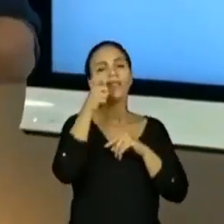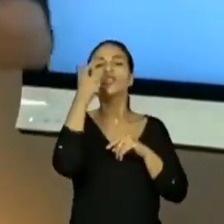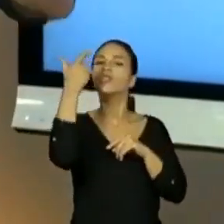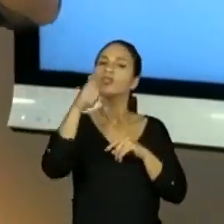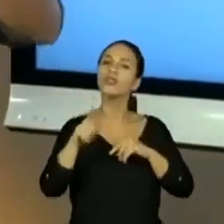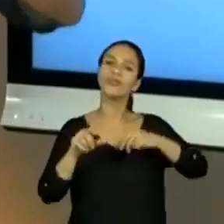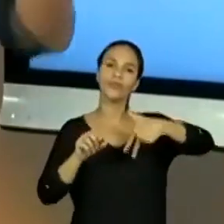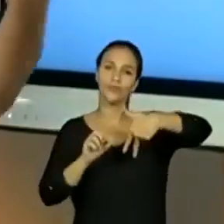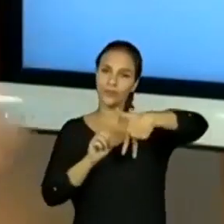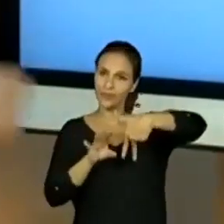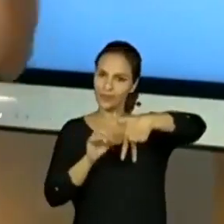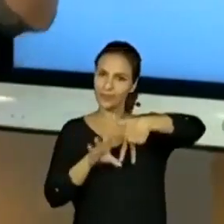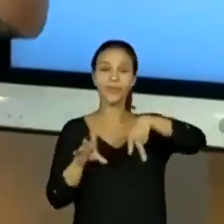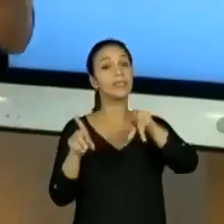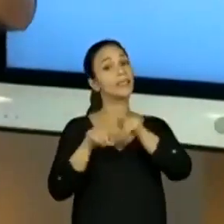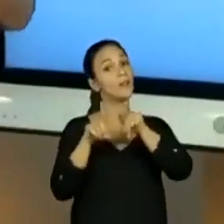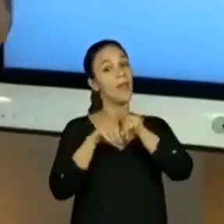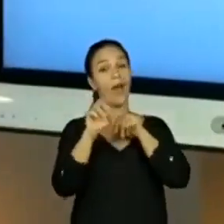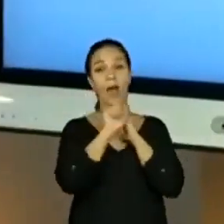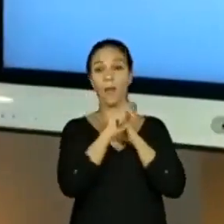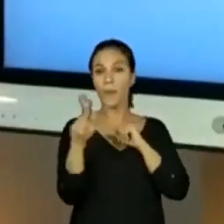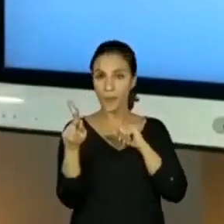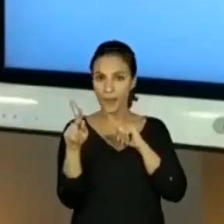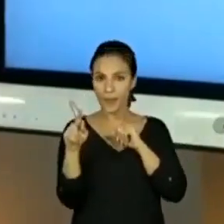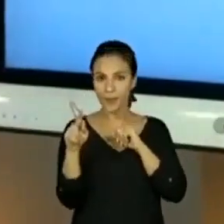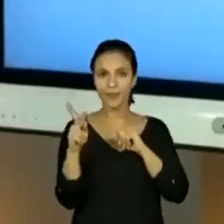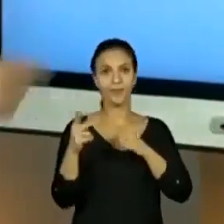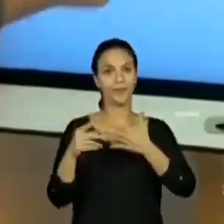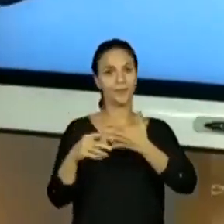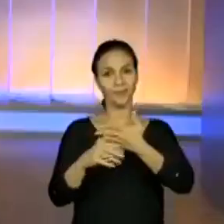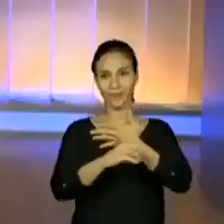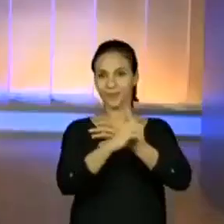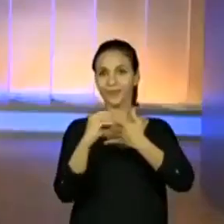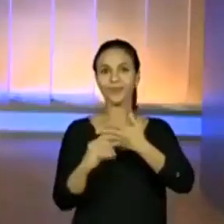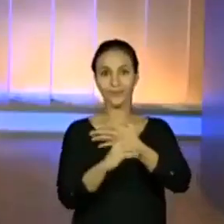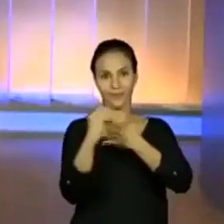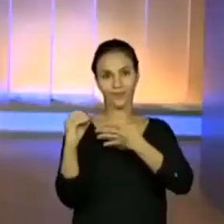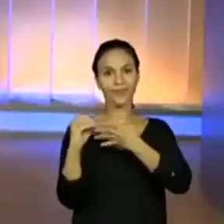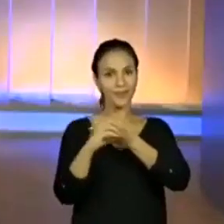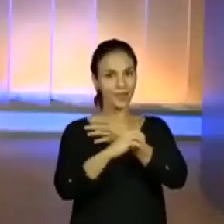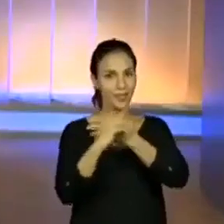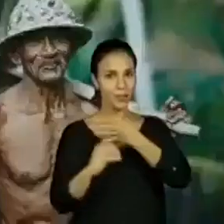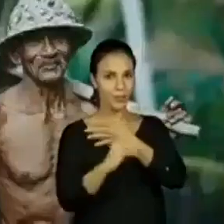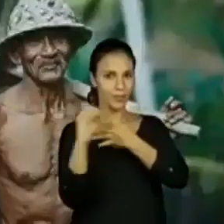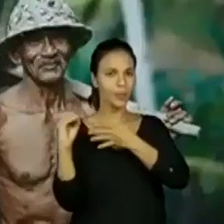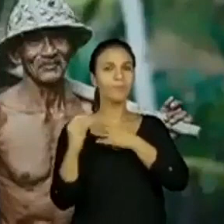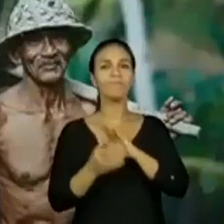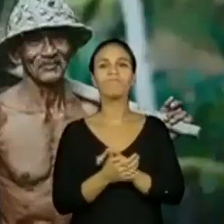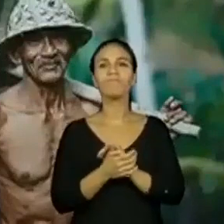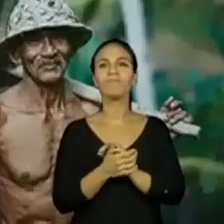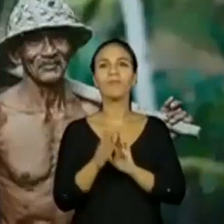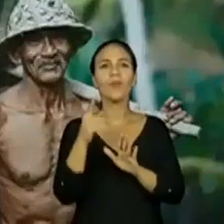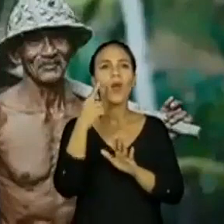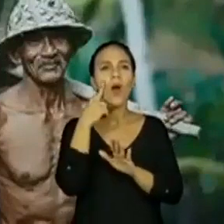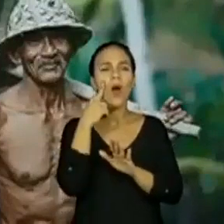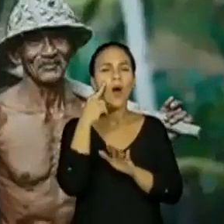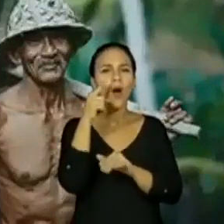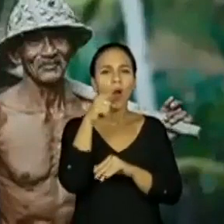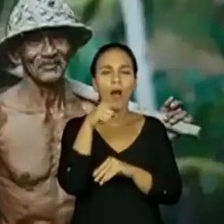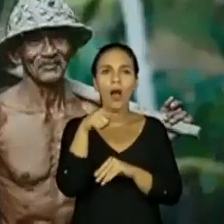canal Educação, bem como pelo aplicativo do Centro de Mídias. Vamos para a próxima imagem. Veja só. Nossa.